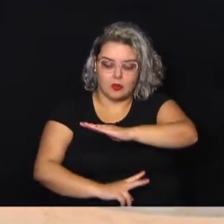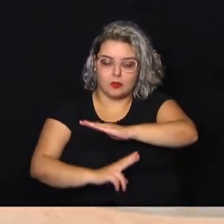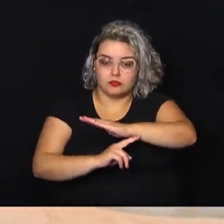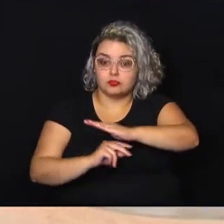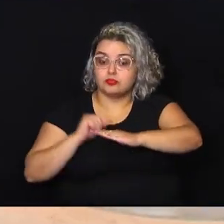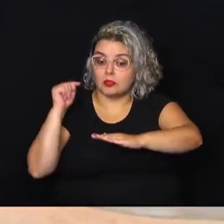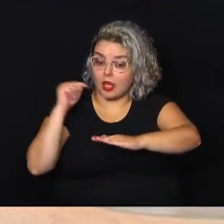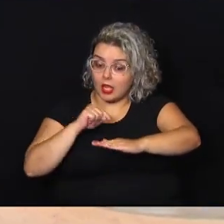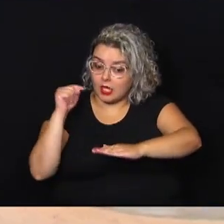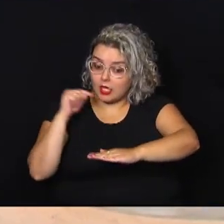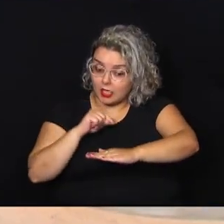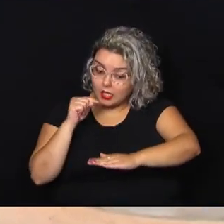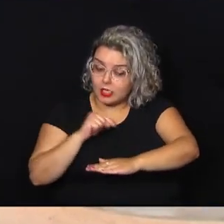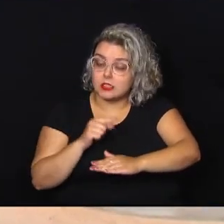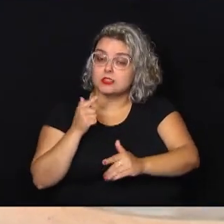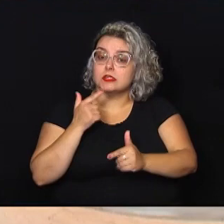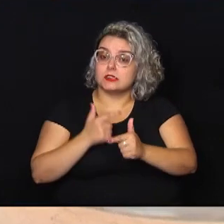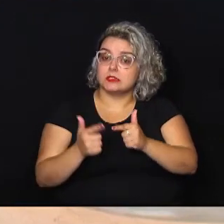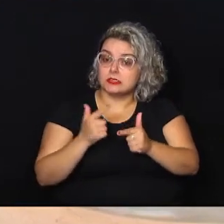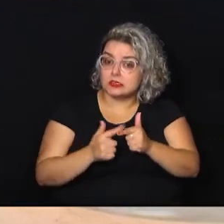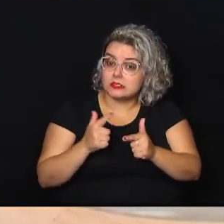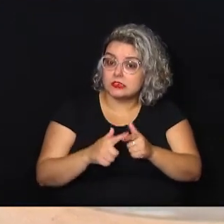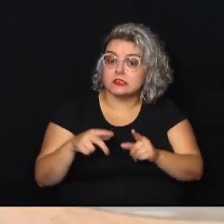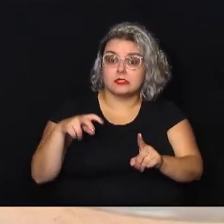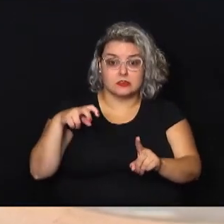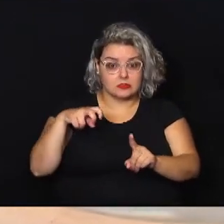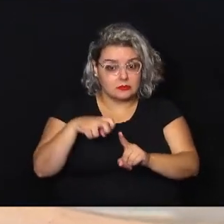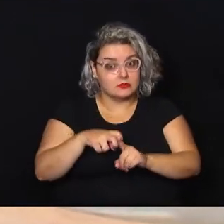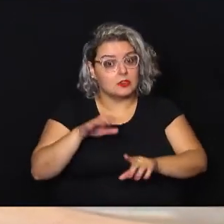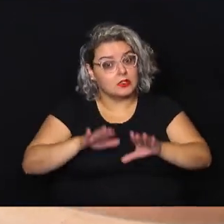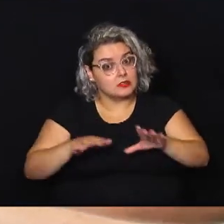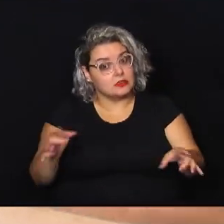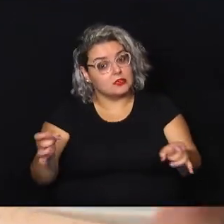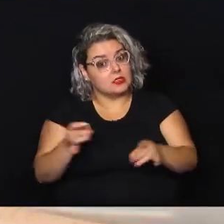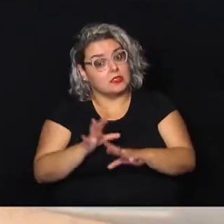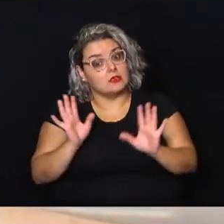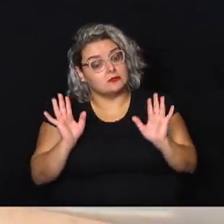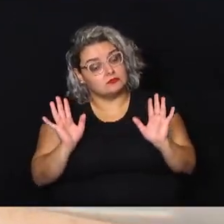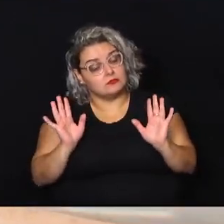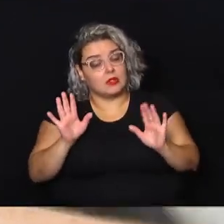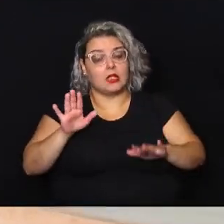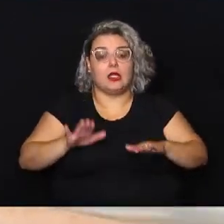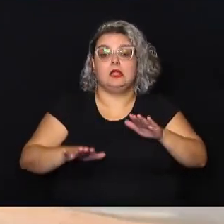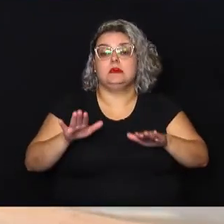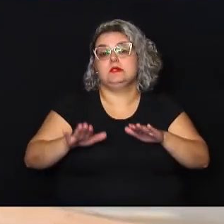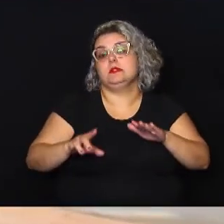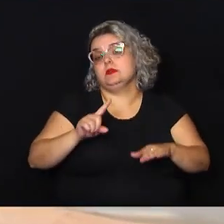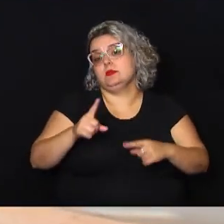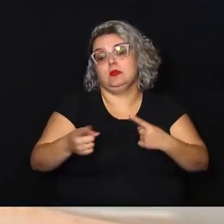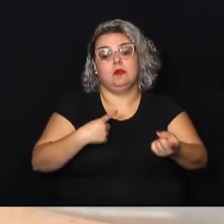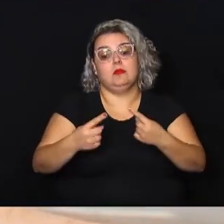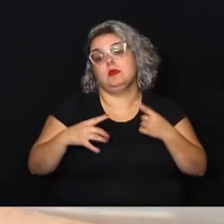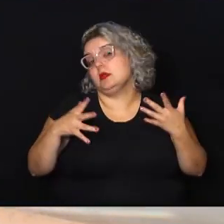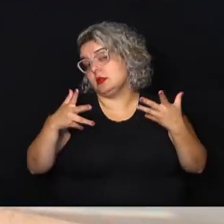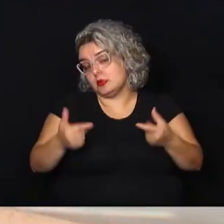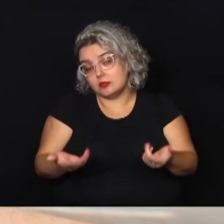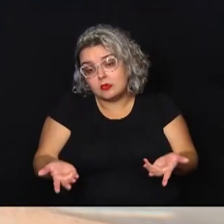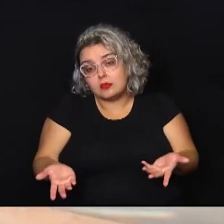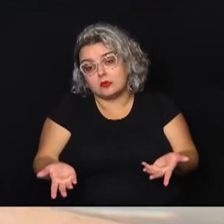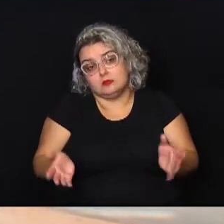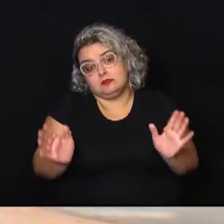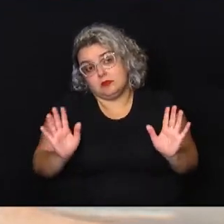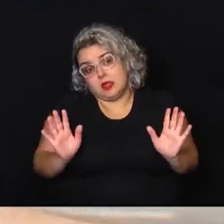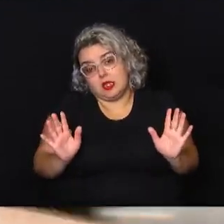esse problema de acidente aqui talvez acabe. Talvez não seja na avenida toda, né? Mas